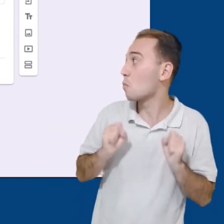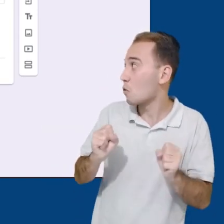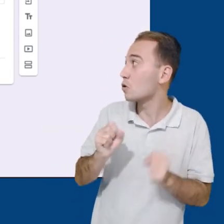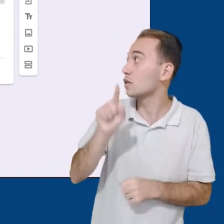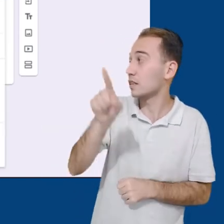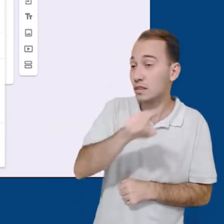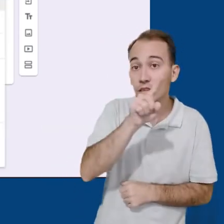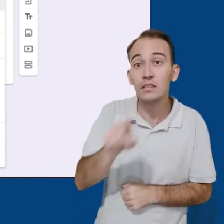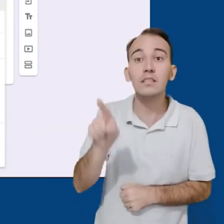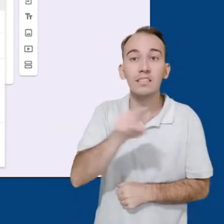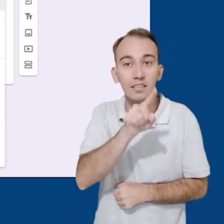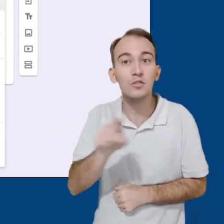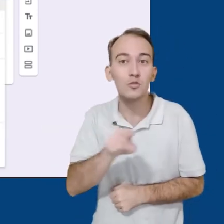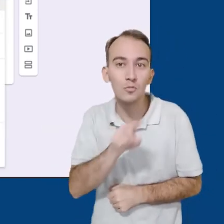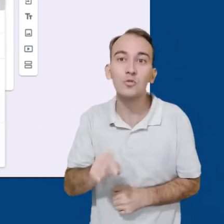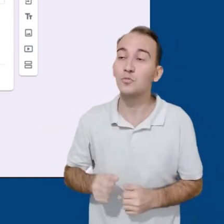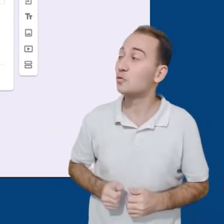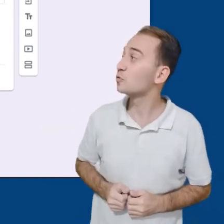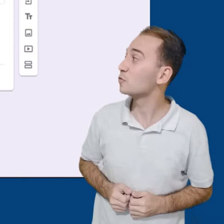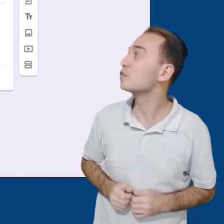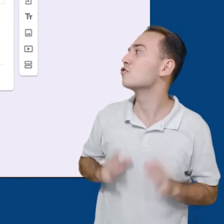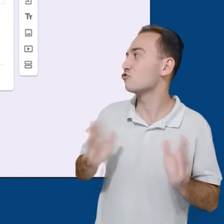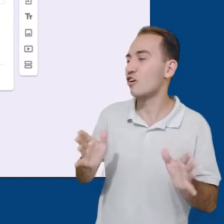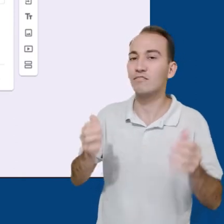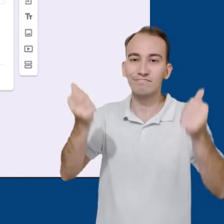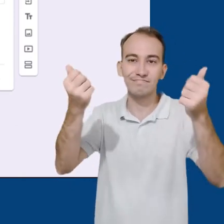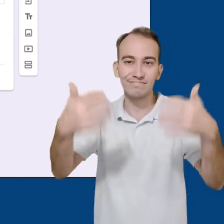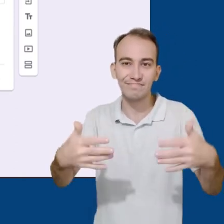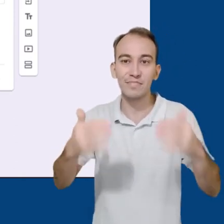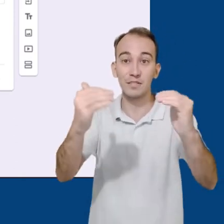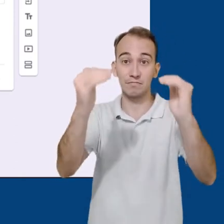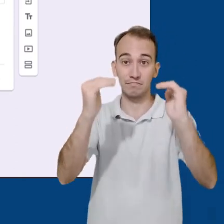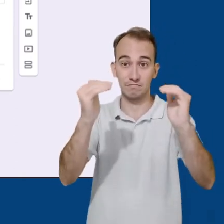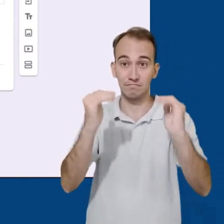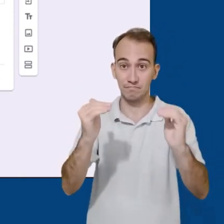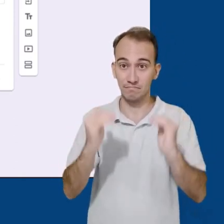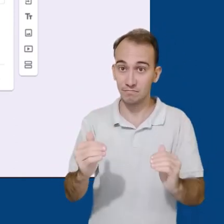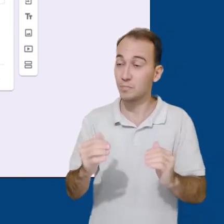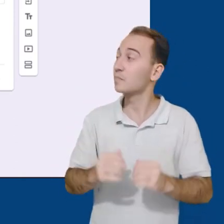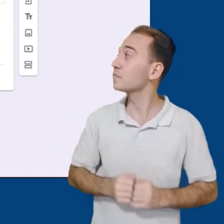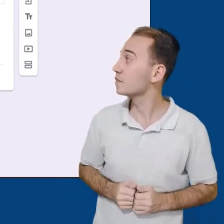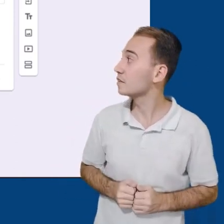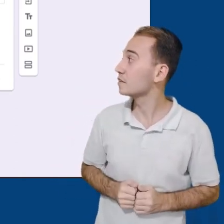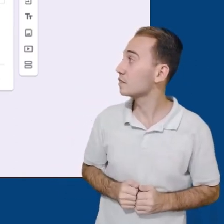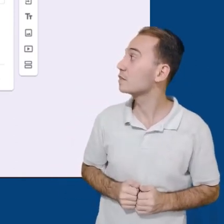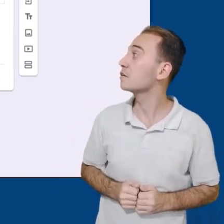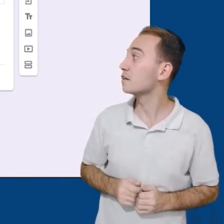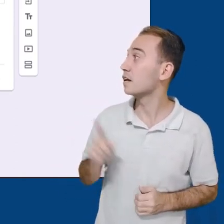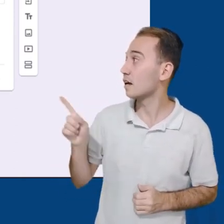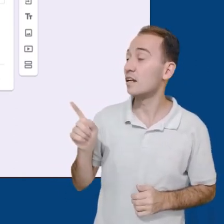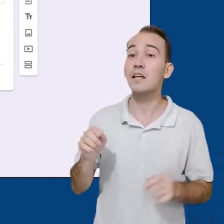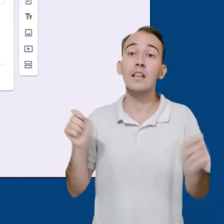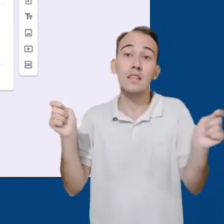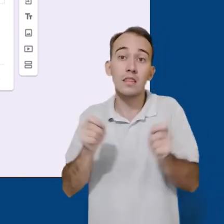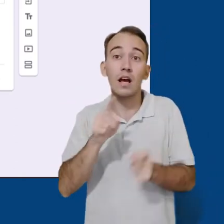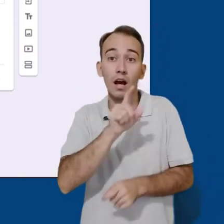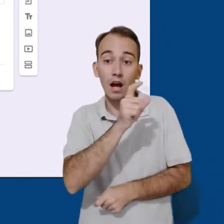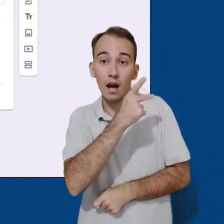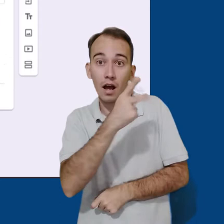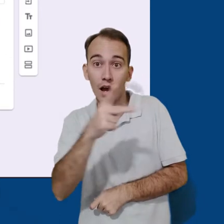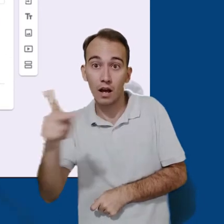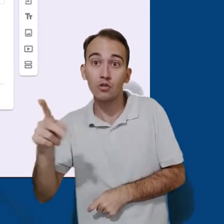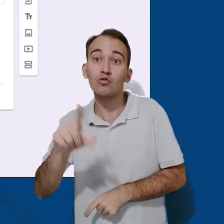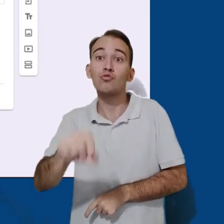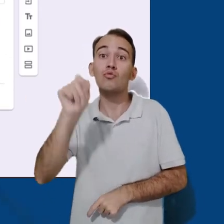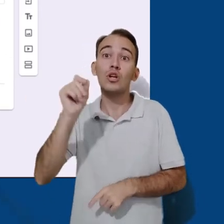Depois da resposta de texto, temos o modo de múltipla escolha, que nós já vimos. E seguindo, nós temos a caixa de seleção, que permite ao